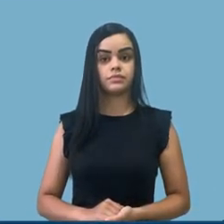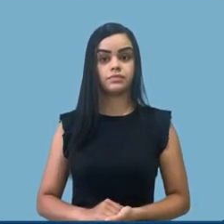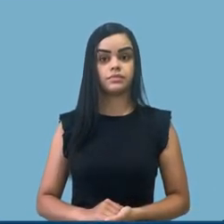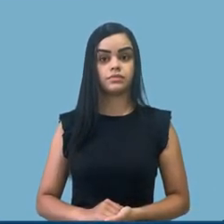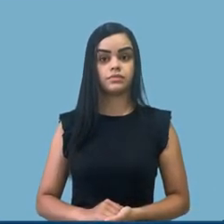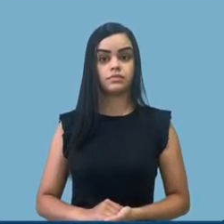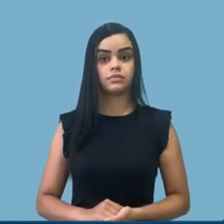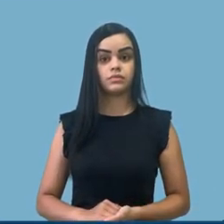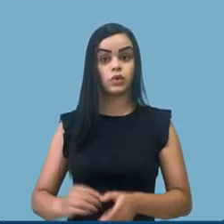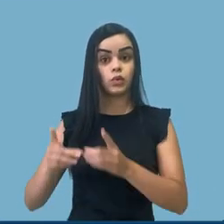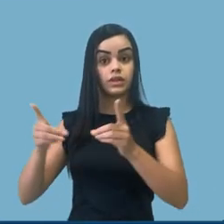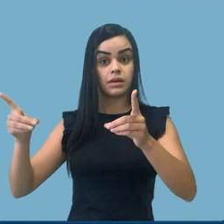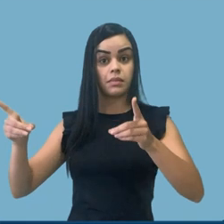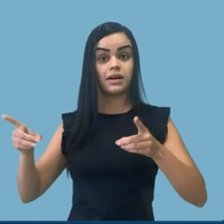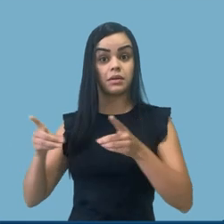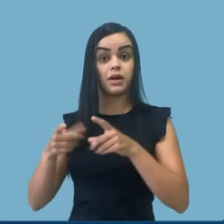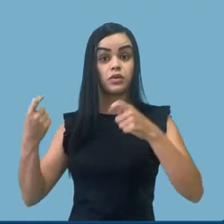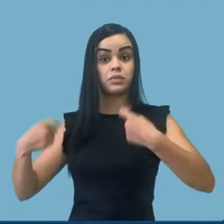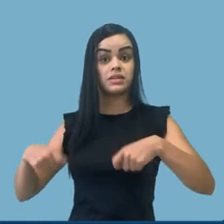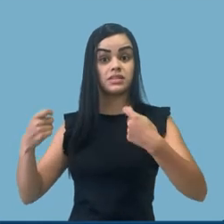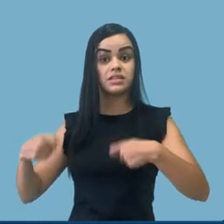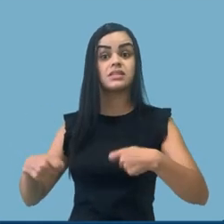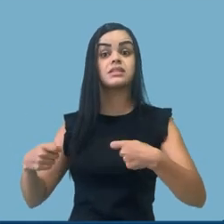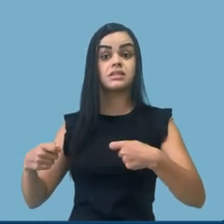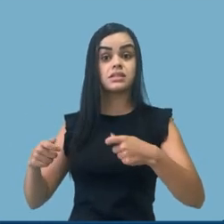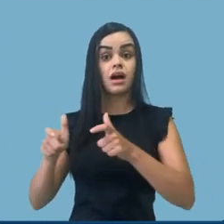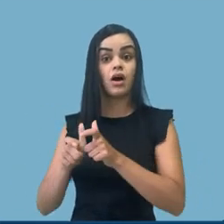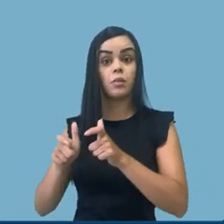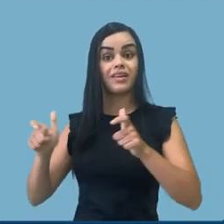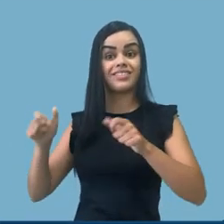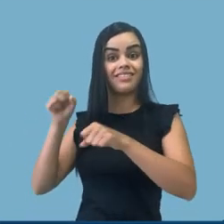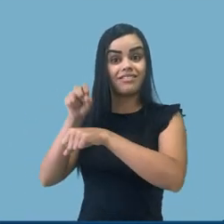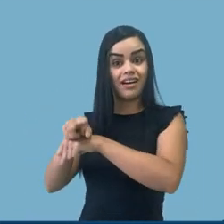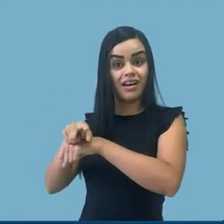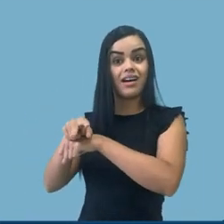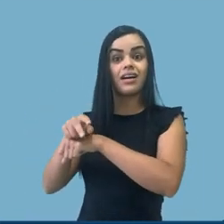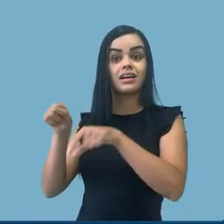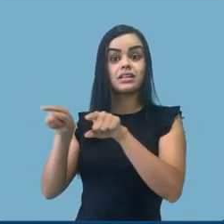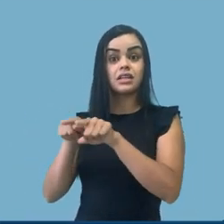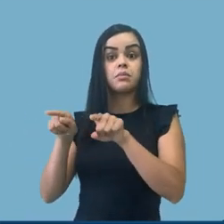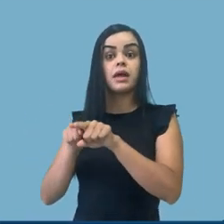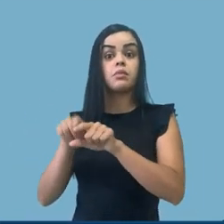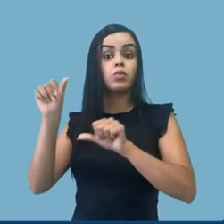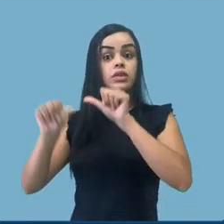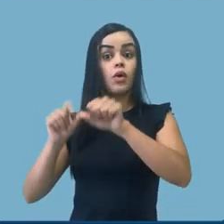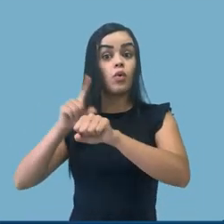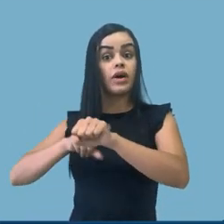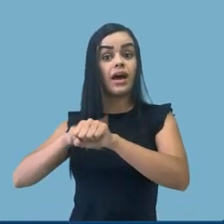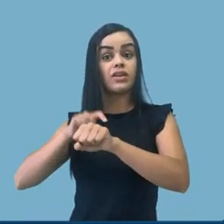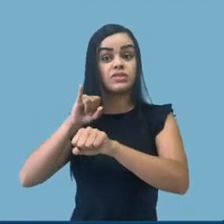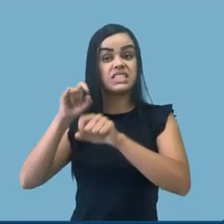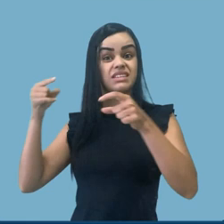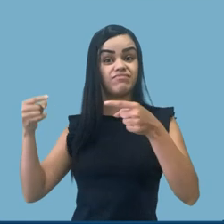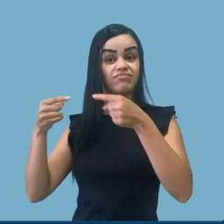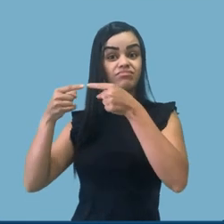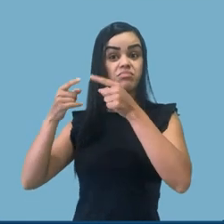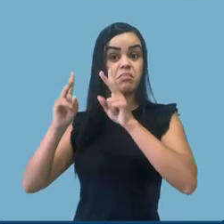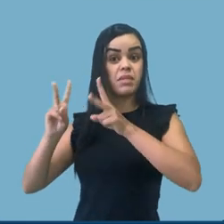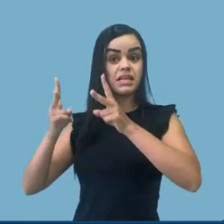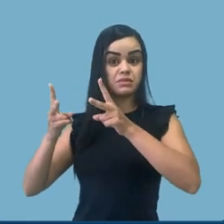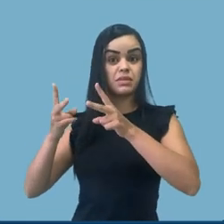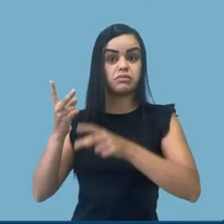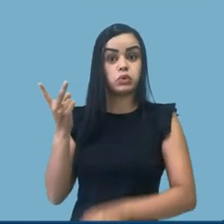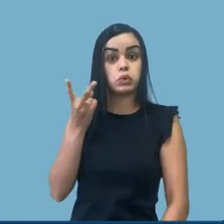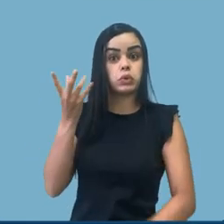aumentar o número de vagas de turma remanescente, fusão de turmas remanescentes com horário coincidente e alterar o docente